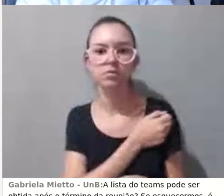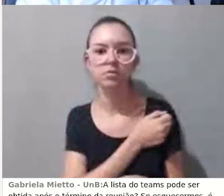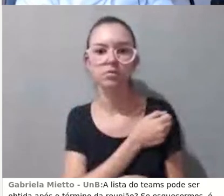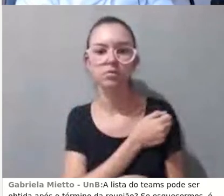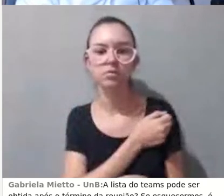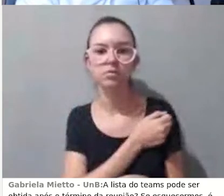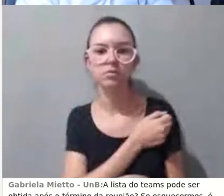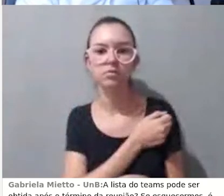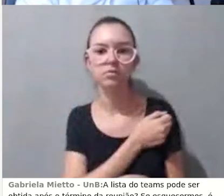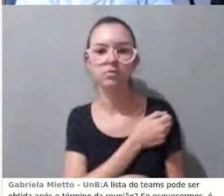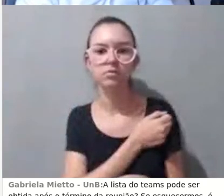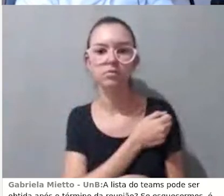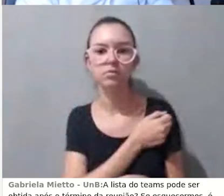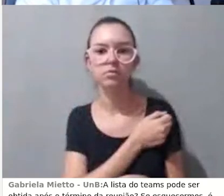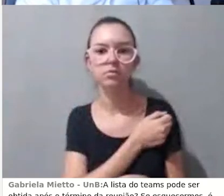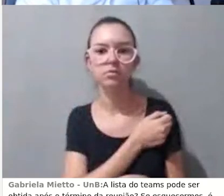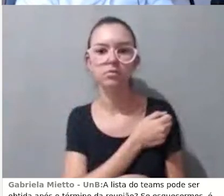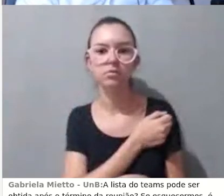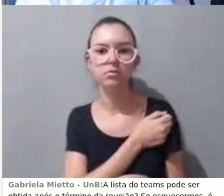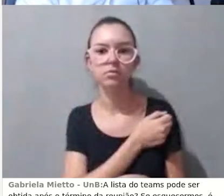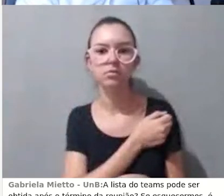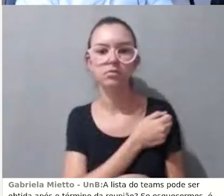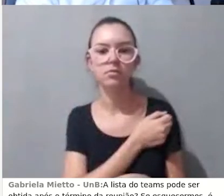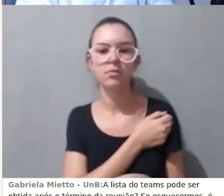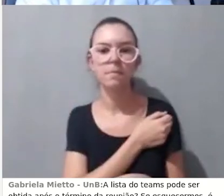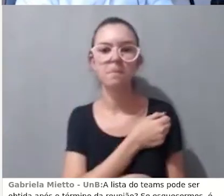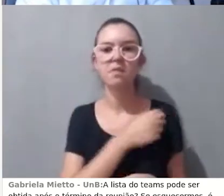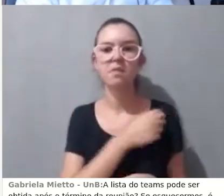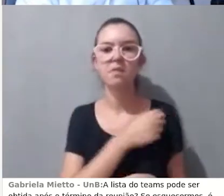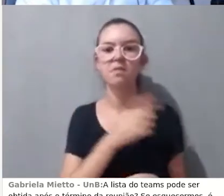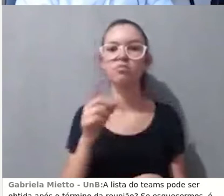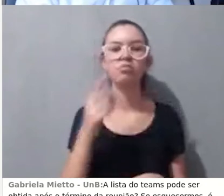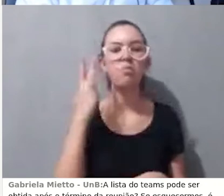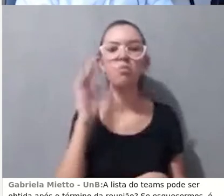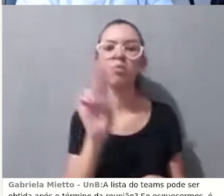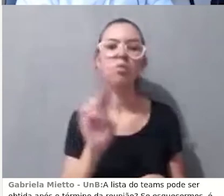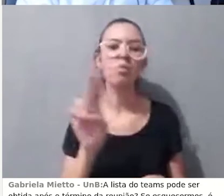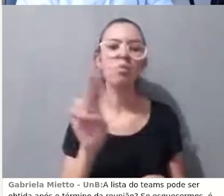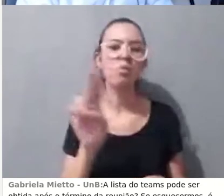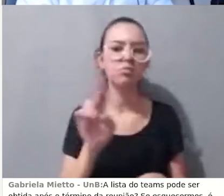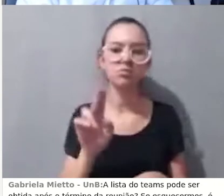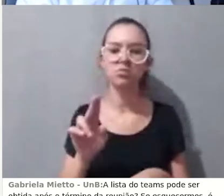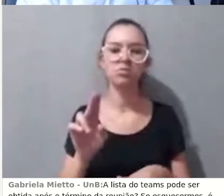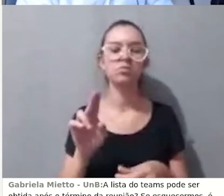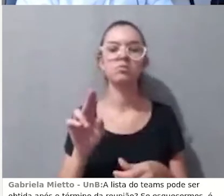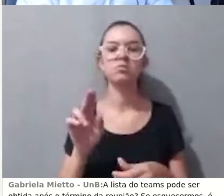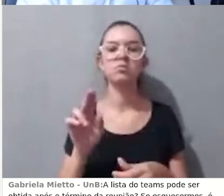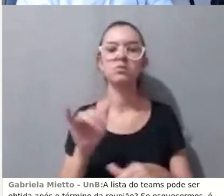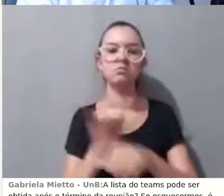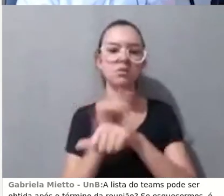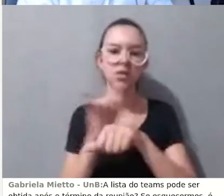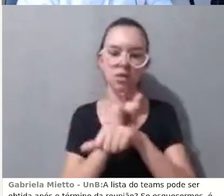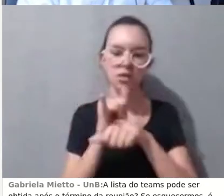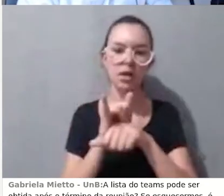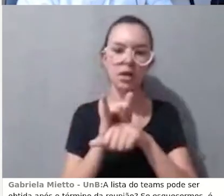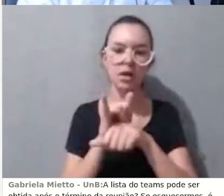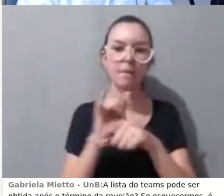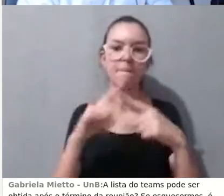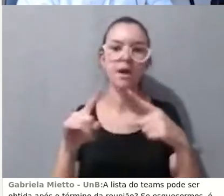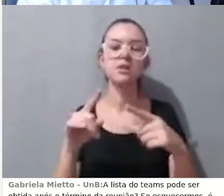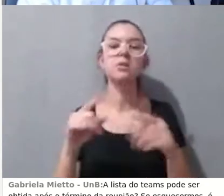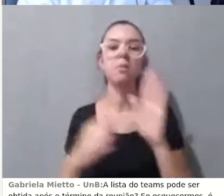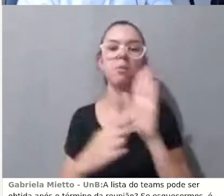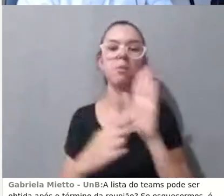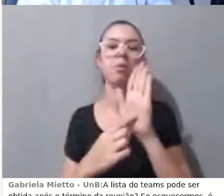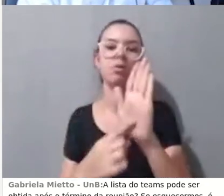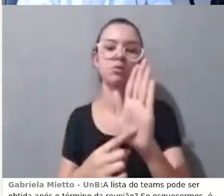essa ferramenta BBB, mas se ela for disponibilizada no Moodle, ele vai registrar que a pessoa interagiu com a